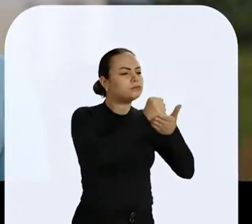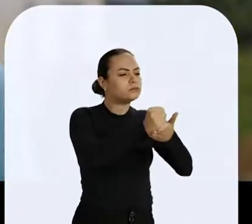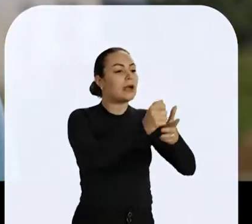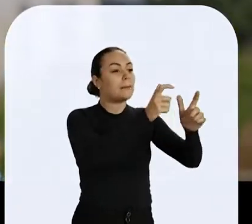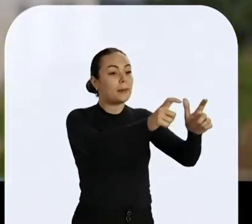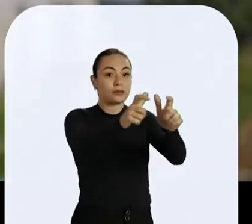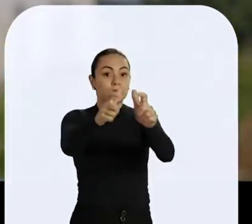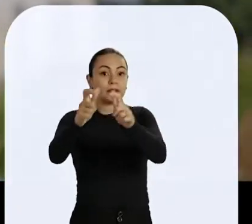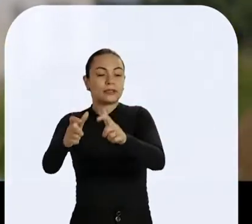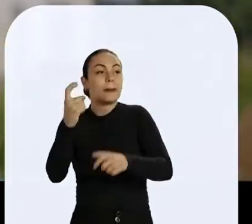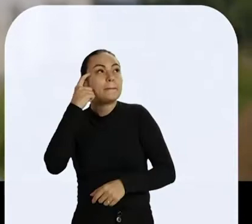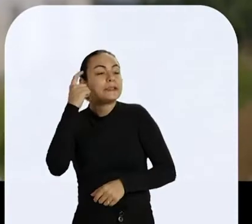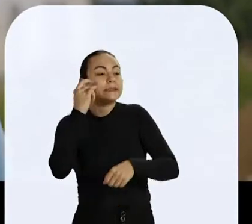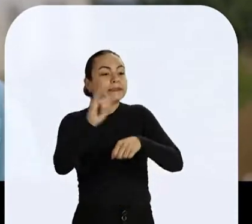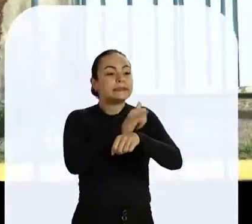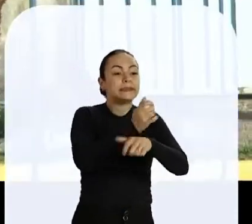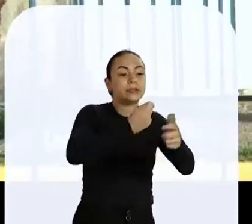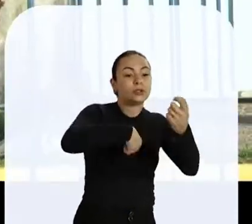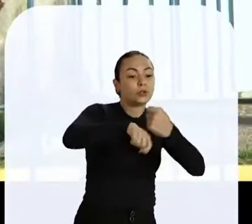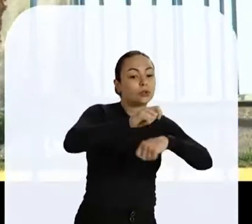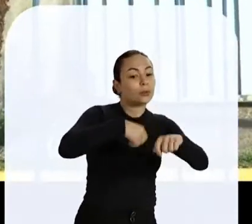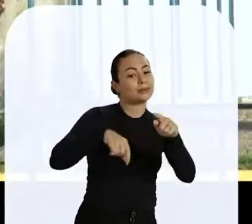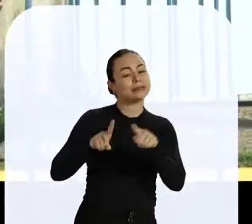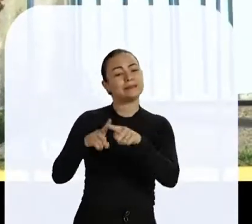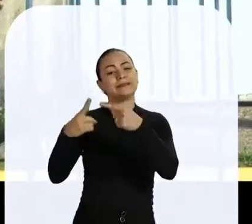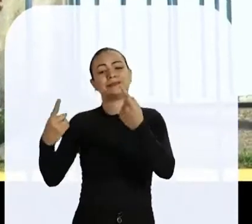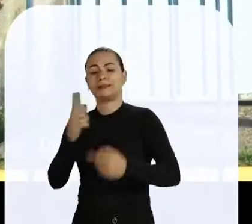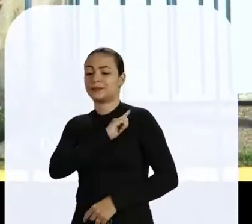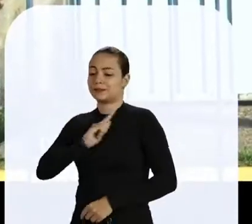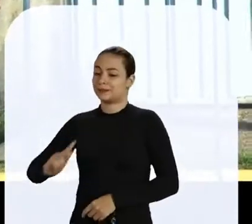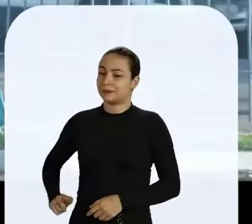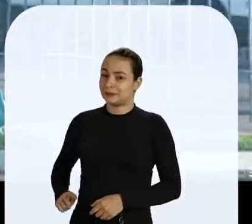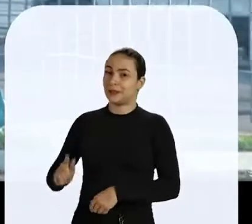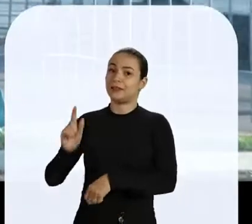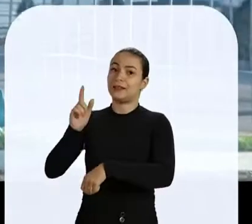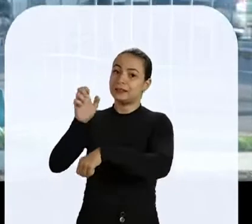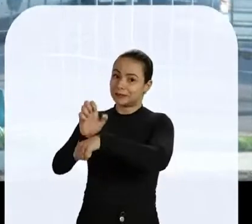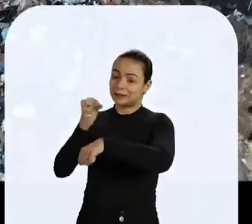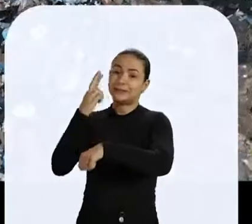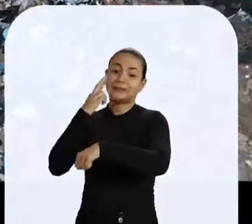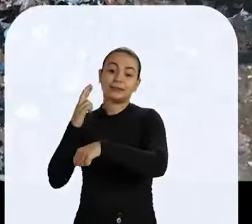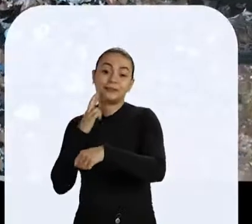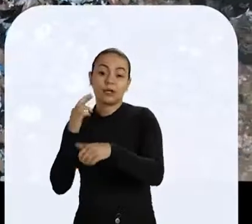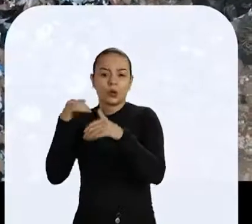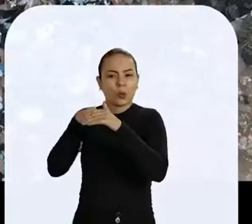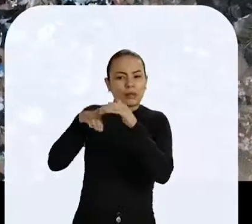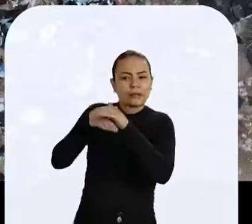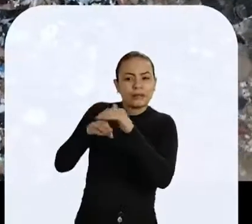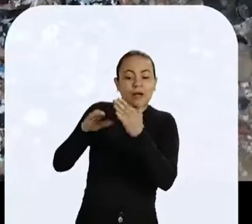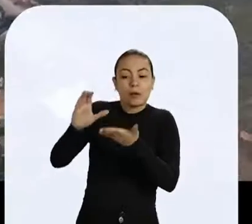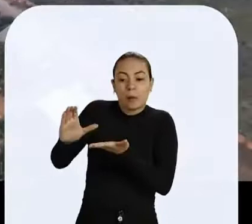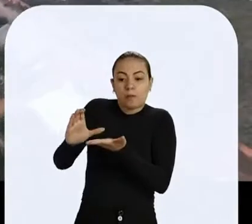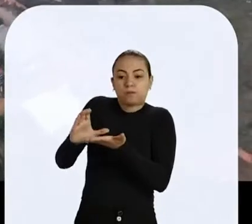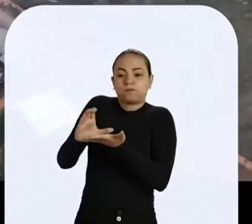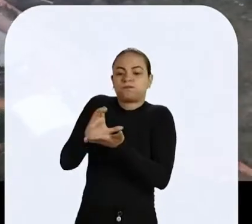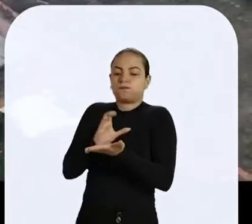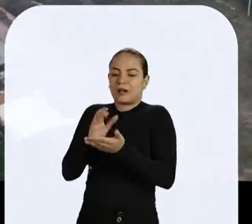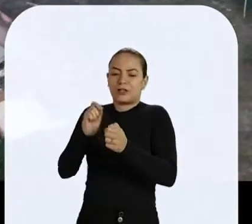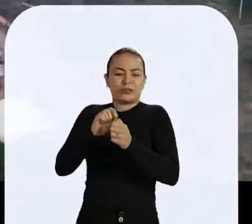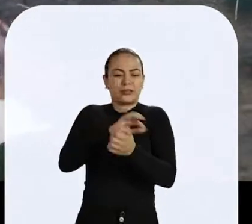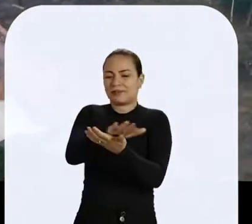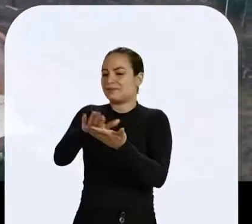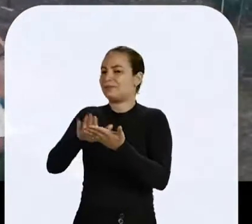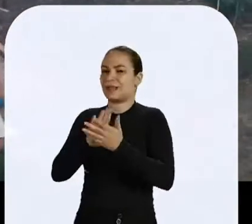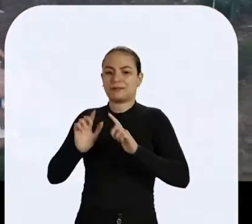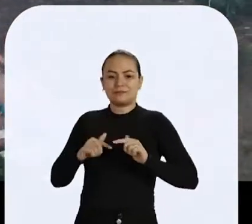os estados a pensarem também na economia, muitos governadores, inclusive o de Rondônia, acumularam os gigantescos recursos que receberam